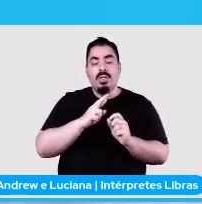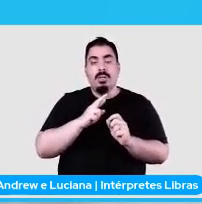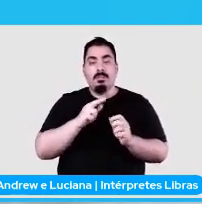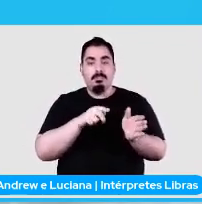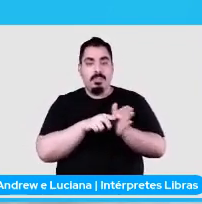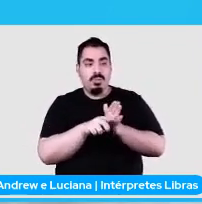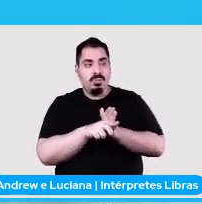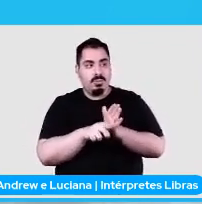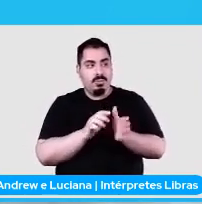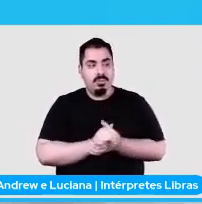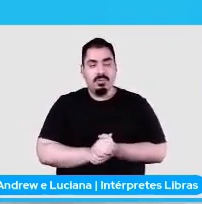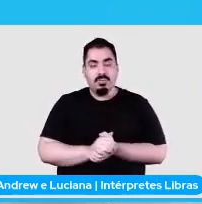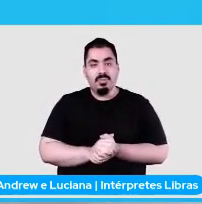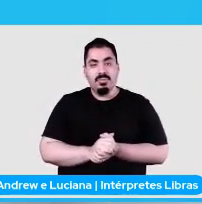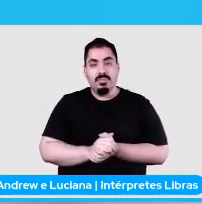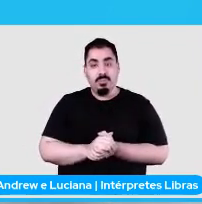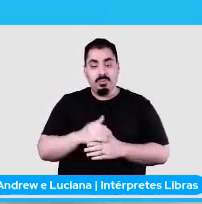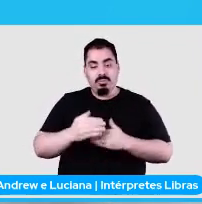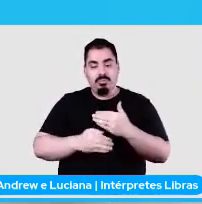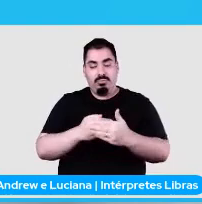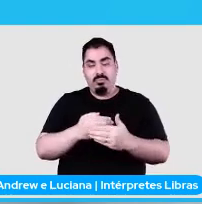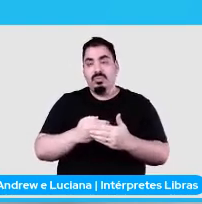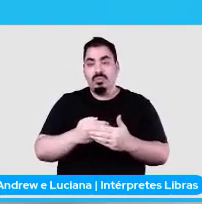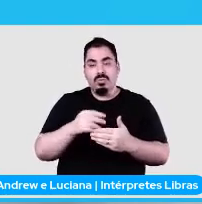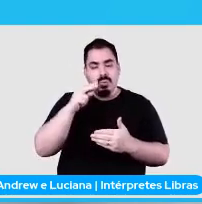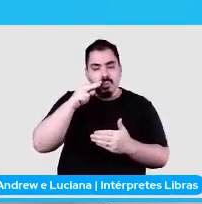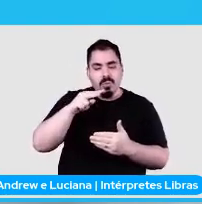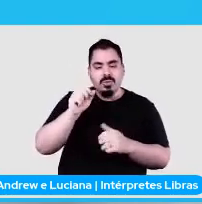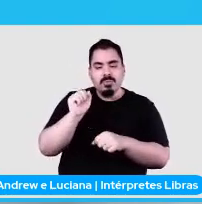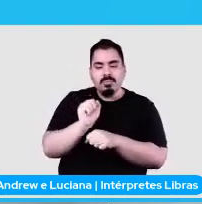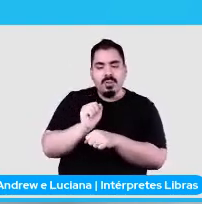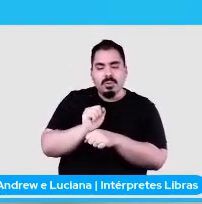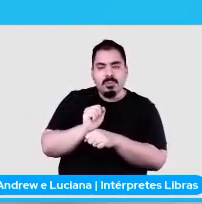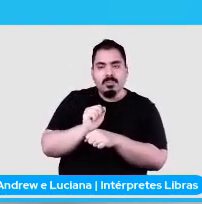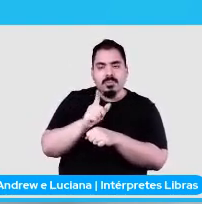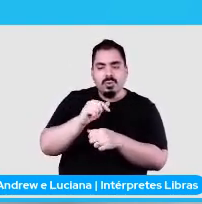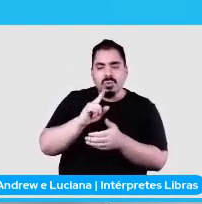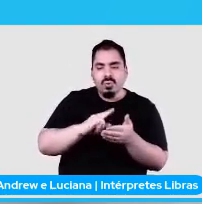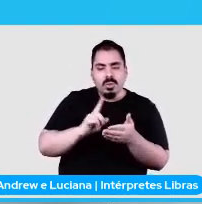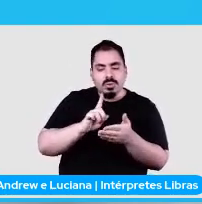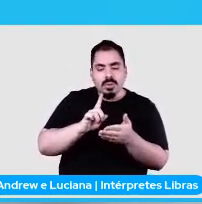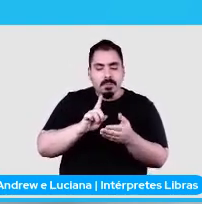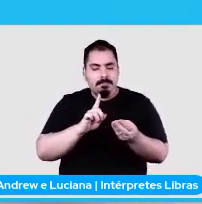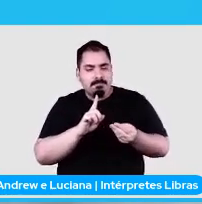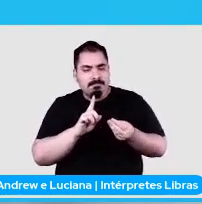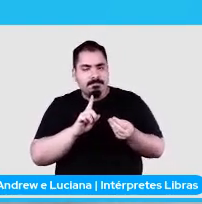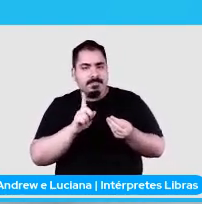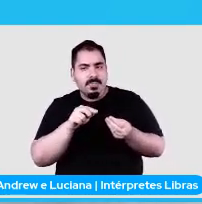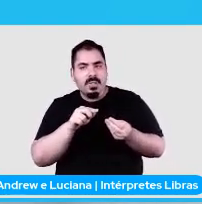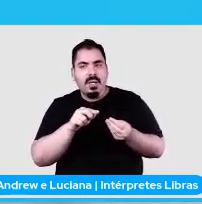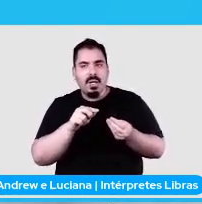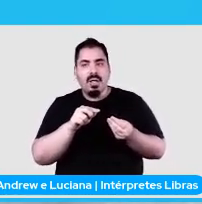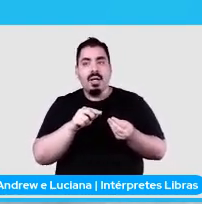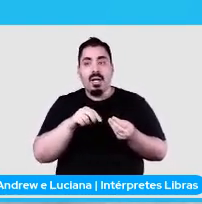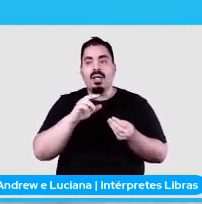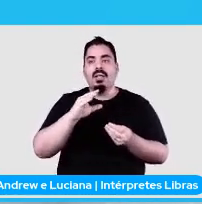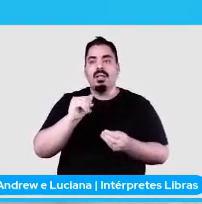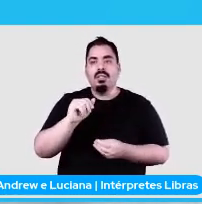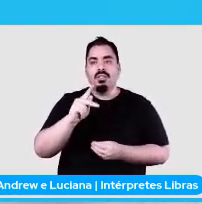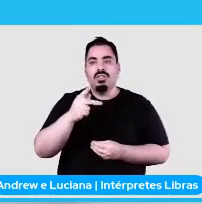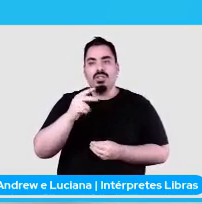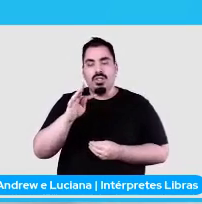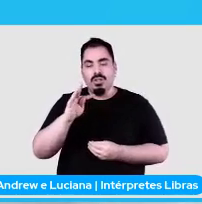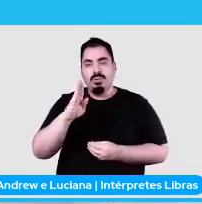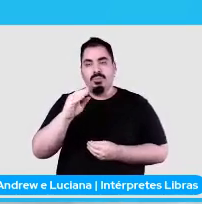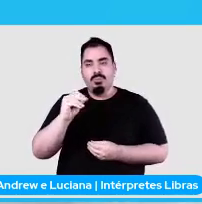então avancemos. Aonde paramos? Resumo de documentos? Não. Anoce de sentimentos? Chatbots. Ok.